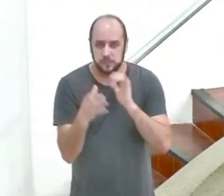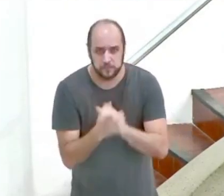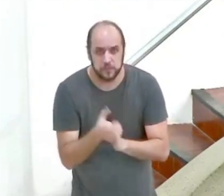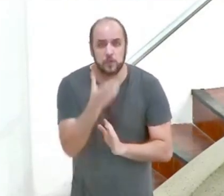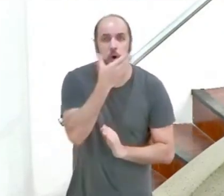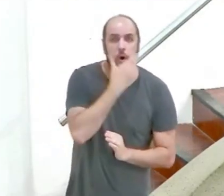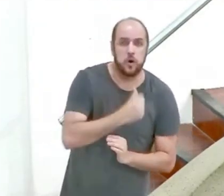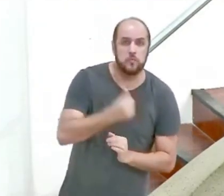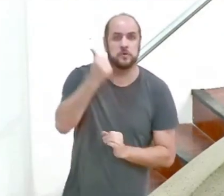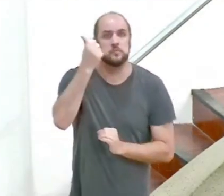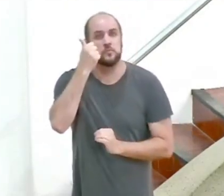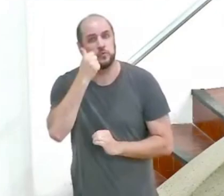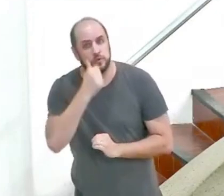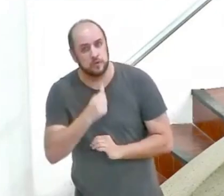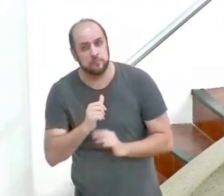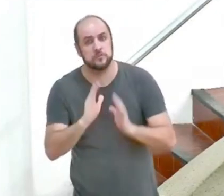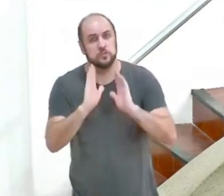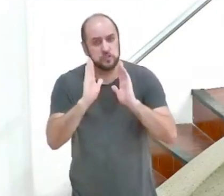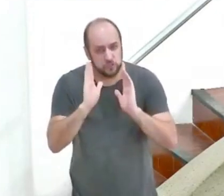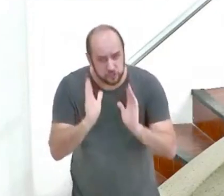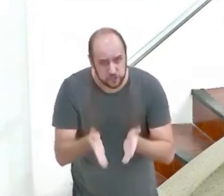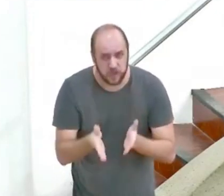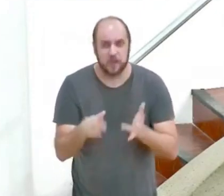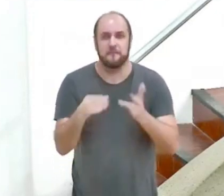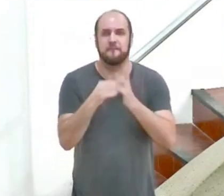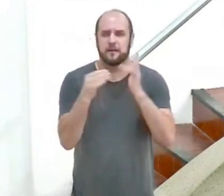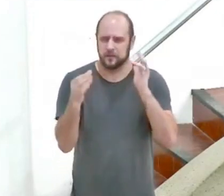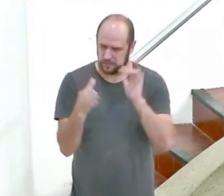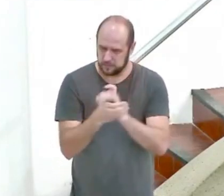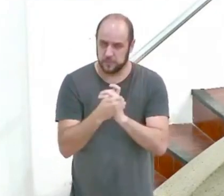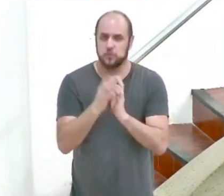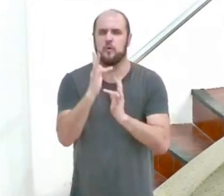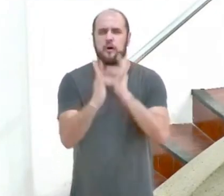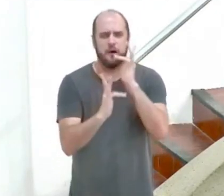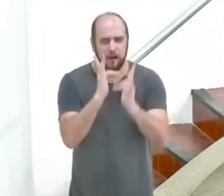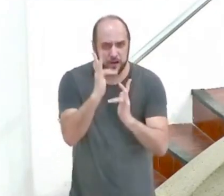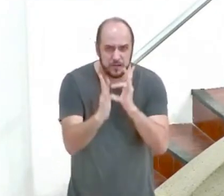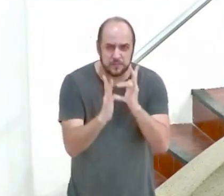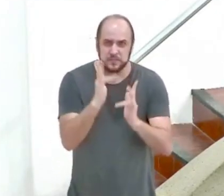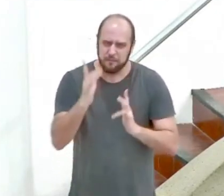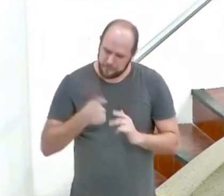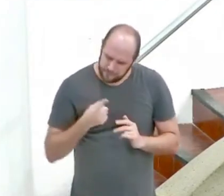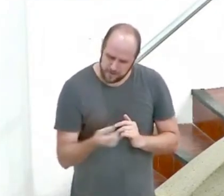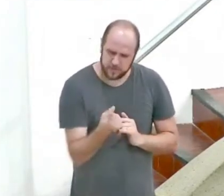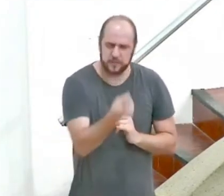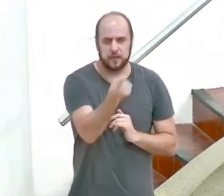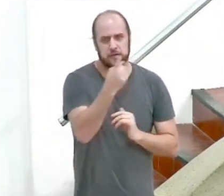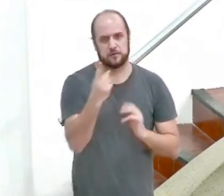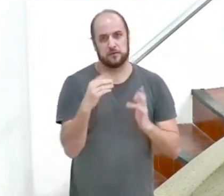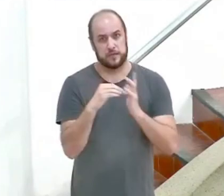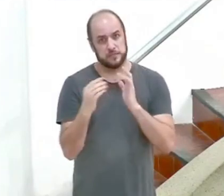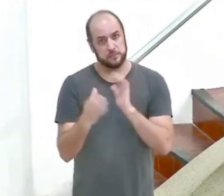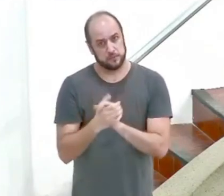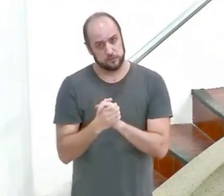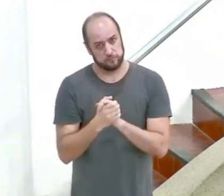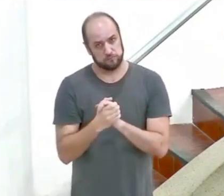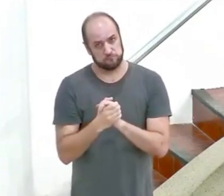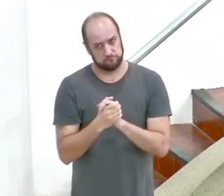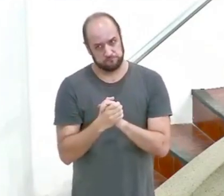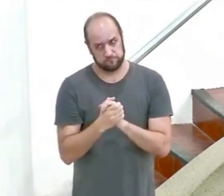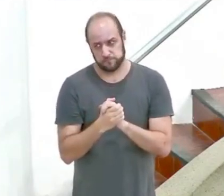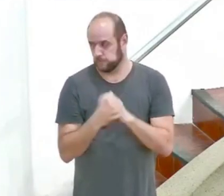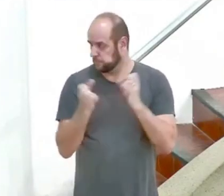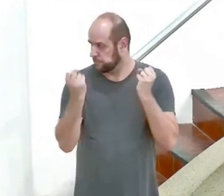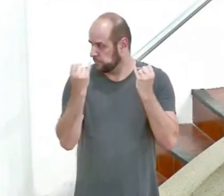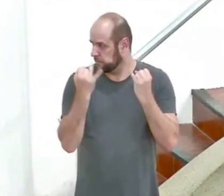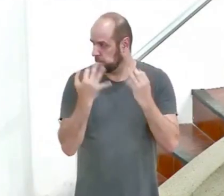mulher que já consumaram a aliança perpétua do casamento. Ele é descrito em